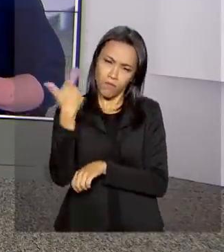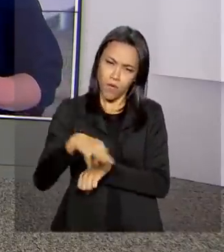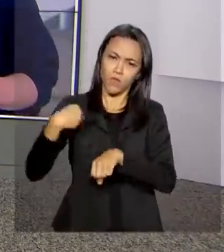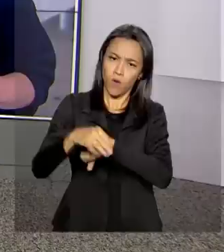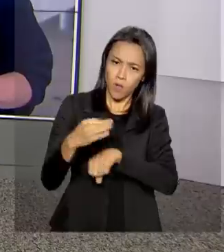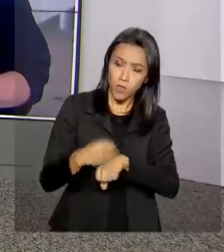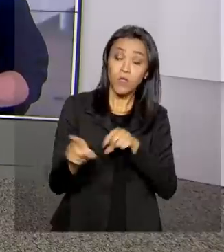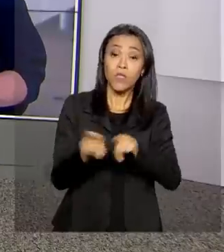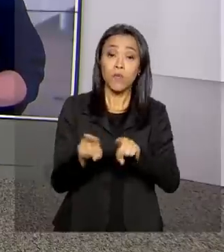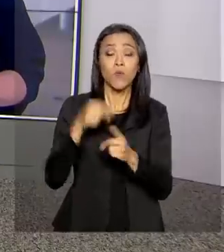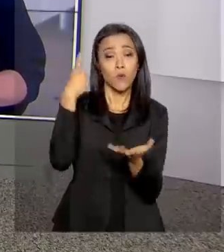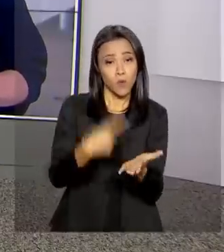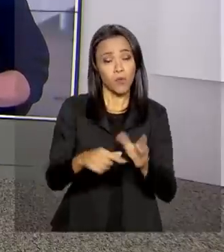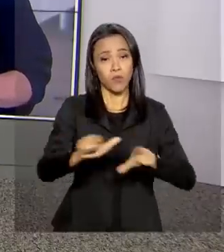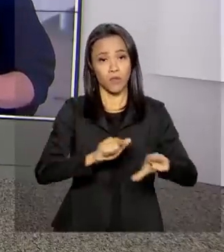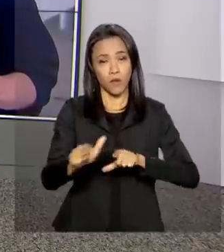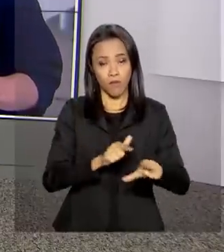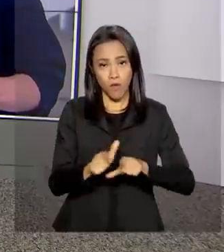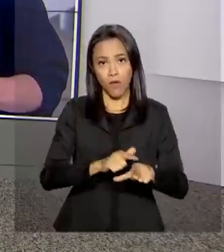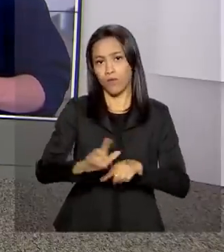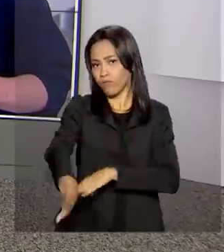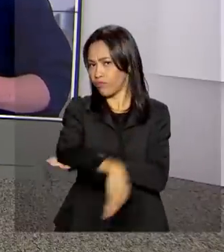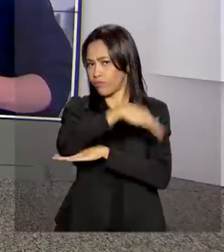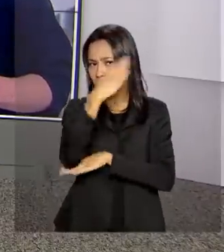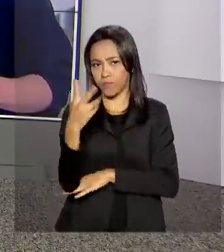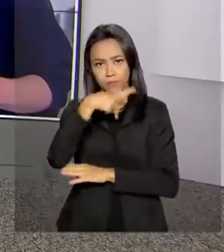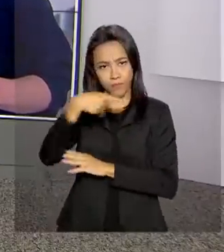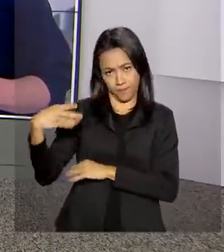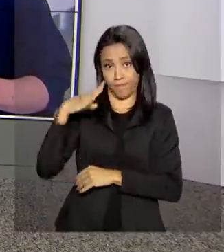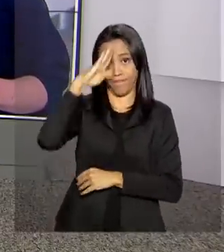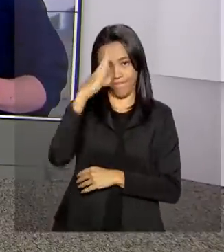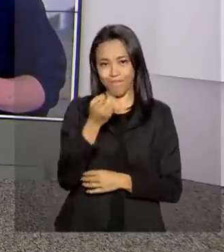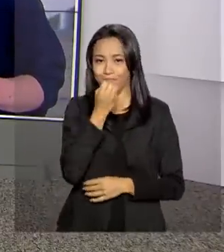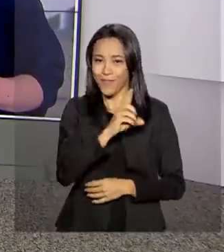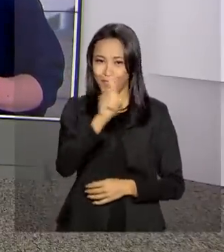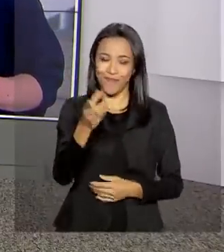do presidente Bolsonaro para o dia de hoje. Olá, Cleide. Muito bom dia para você.